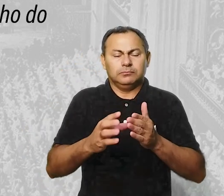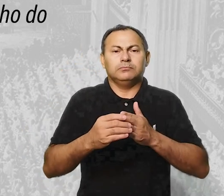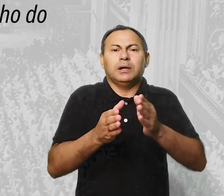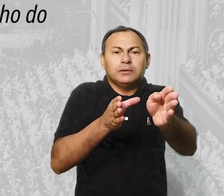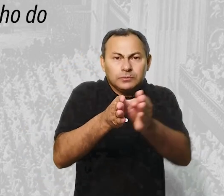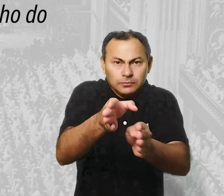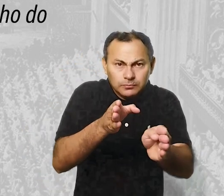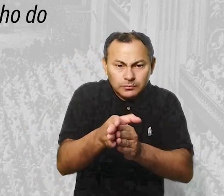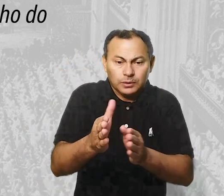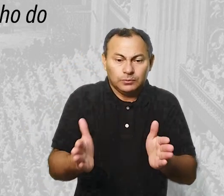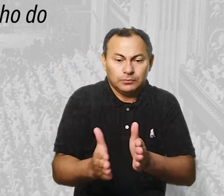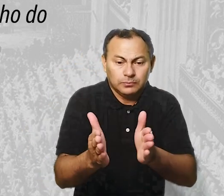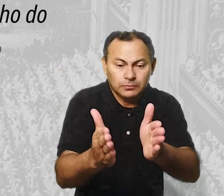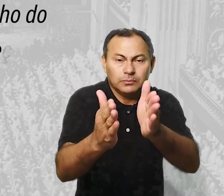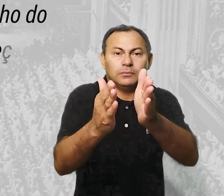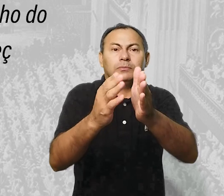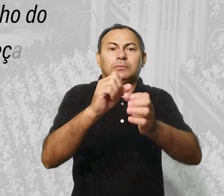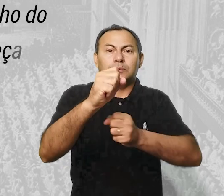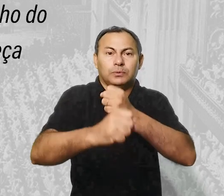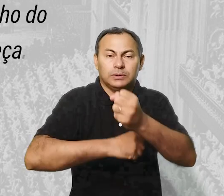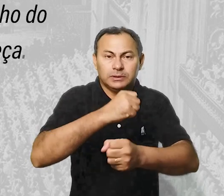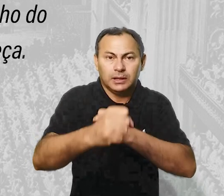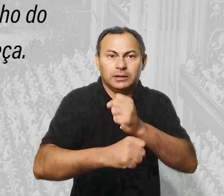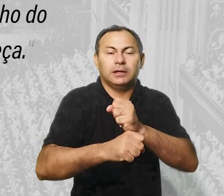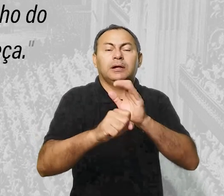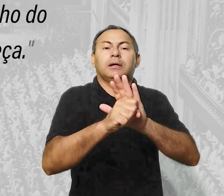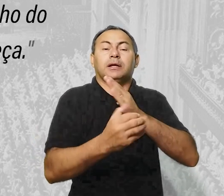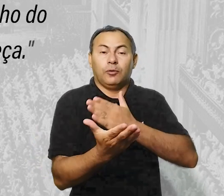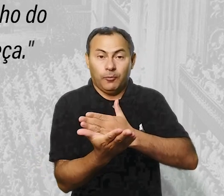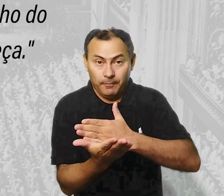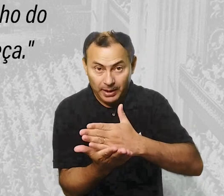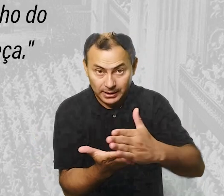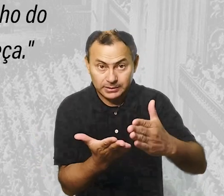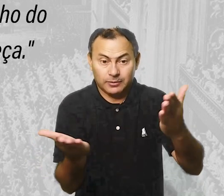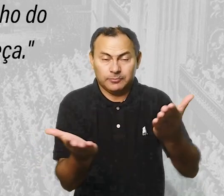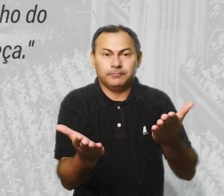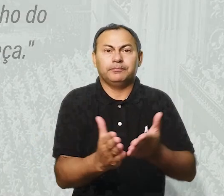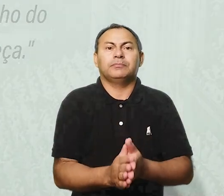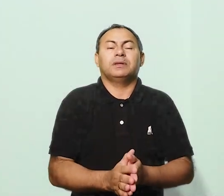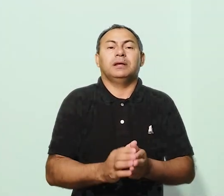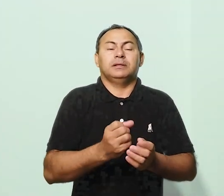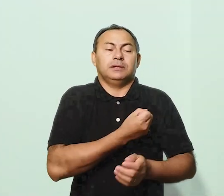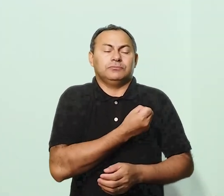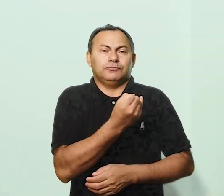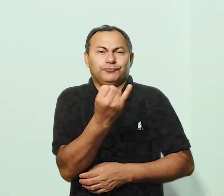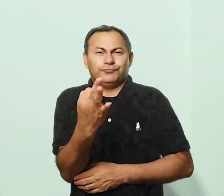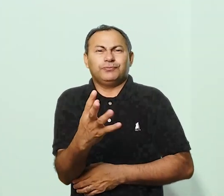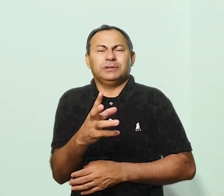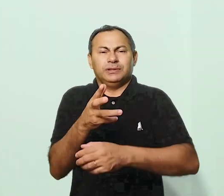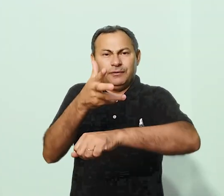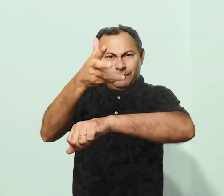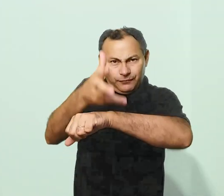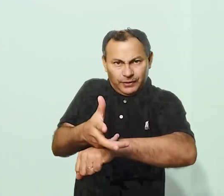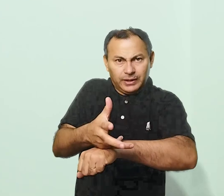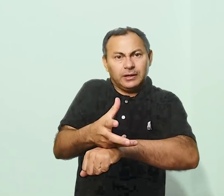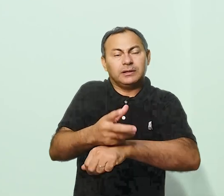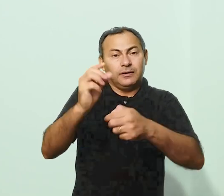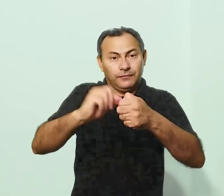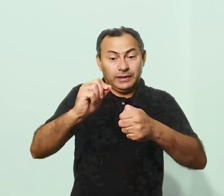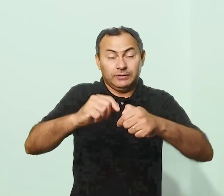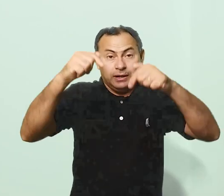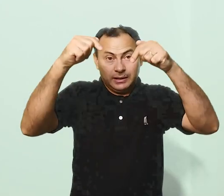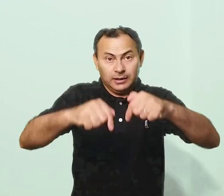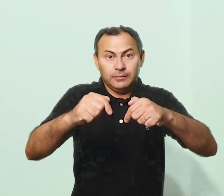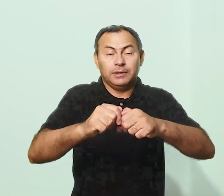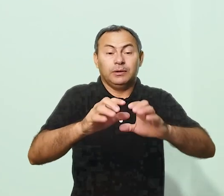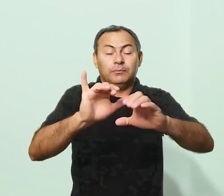orientar no caminho do século que começa. Que esta série de vídeos que serão publicados aqui